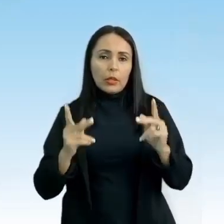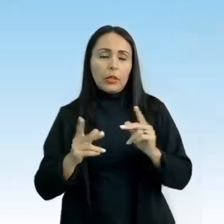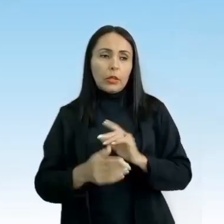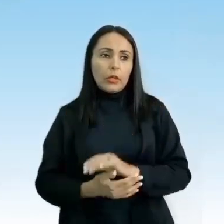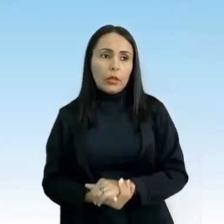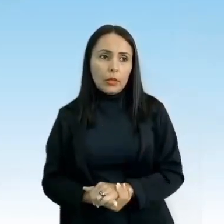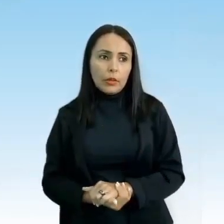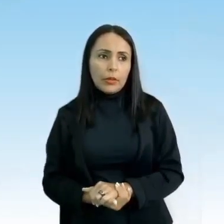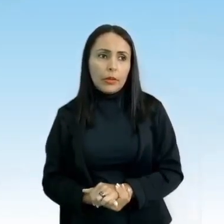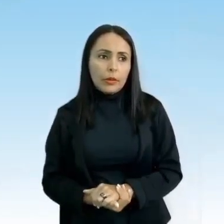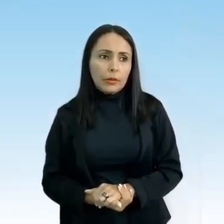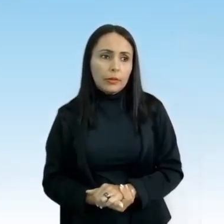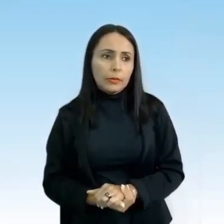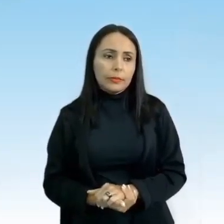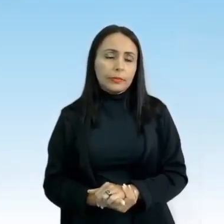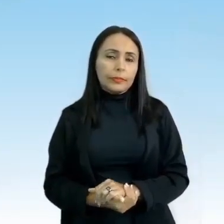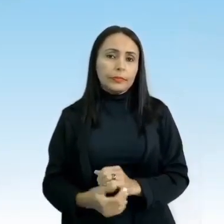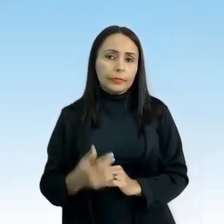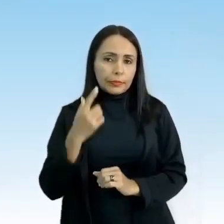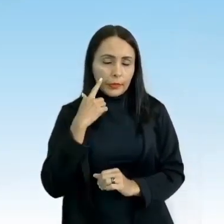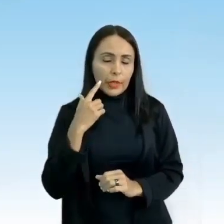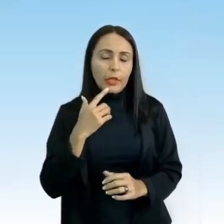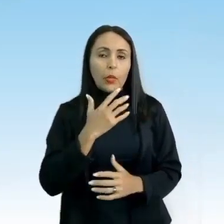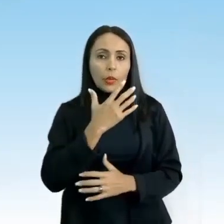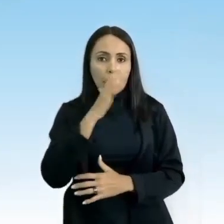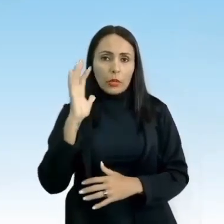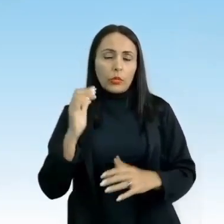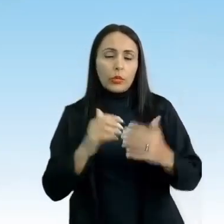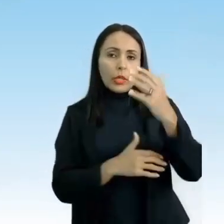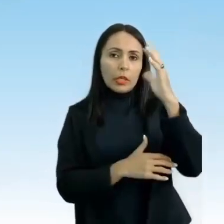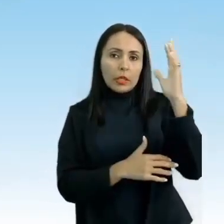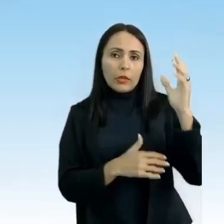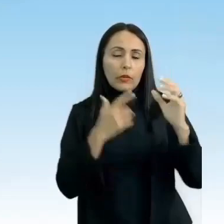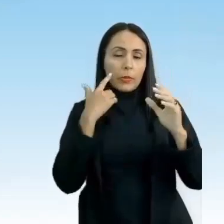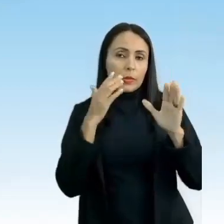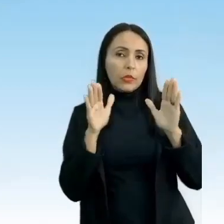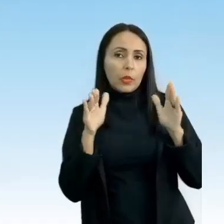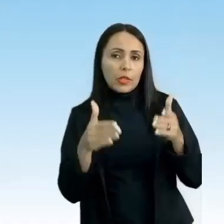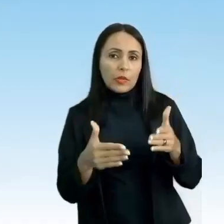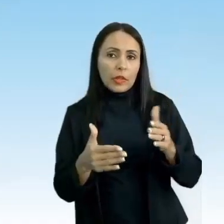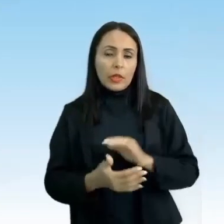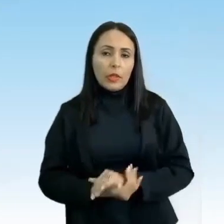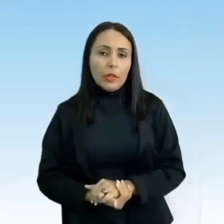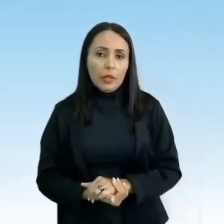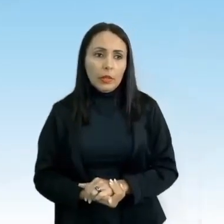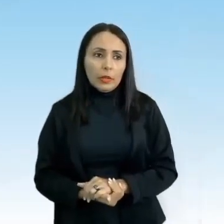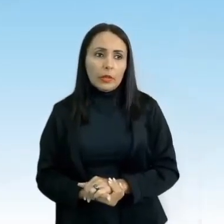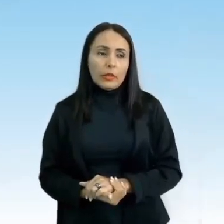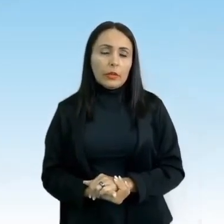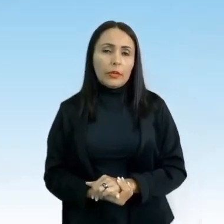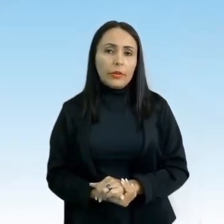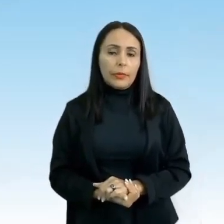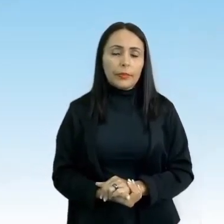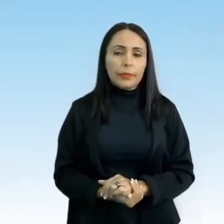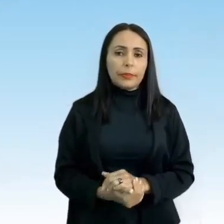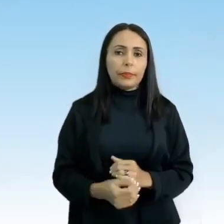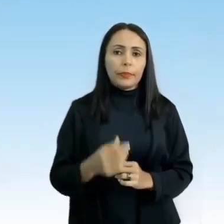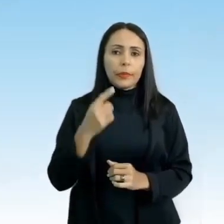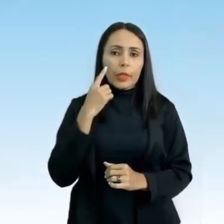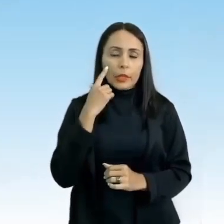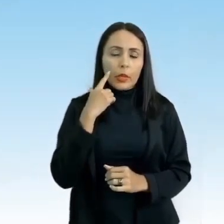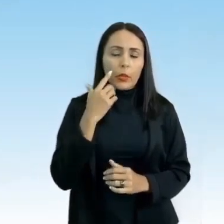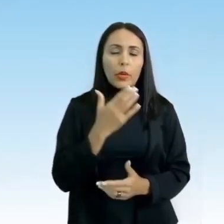falar dos esportes de aventura na natureza. Nós vamos especificar eles, certo? Então, esportes de aventura na natureza